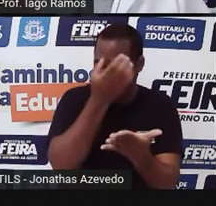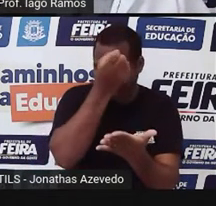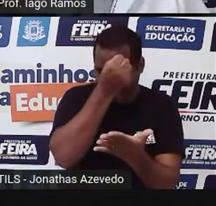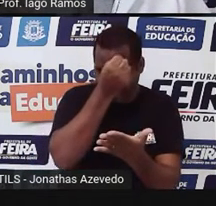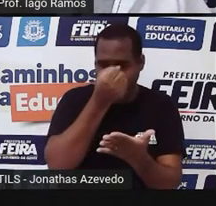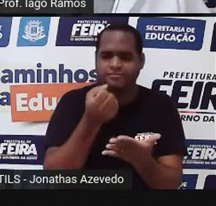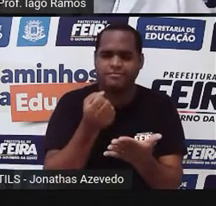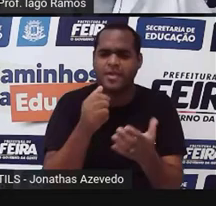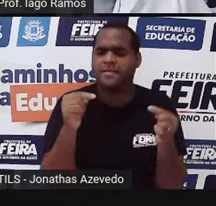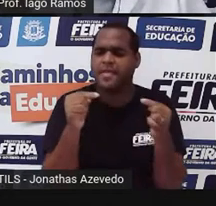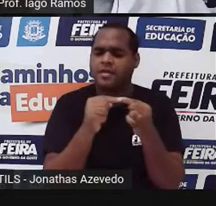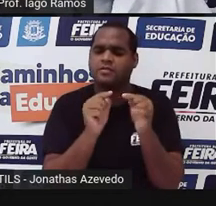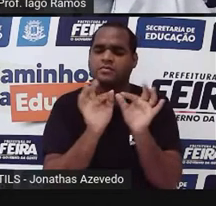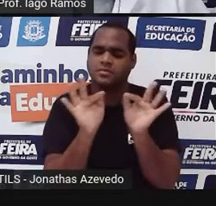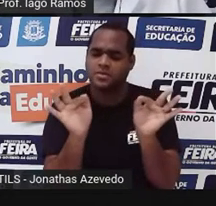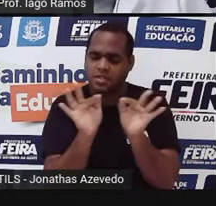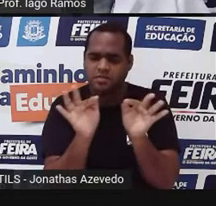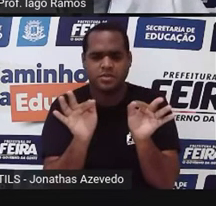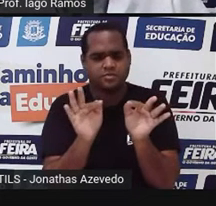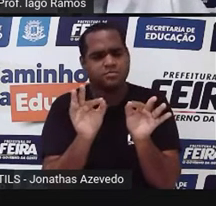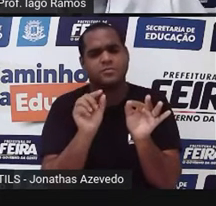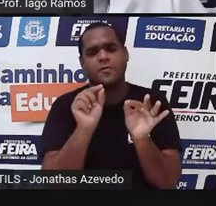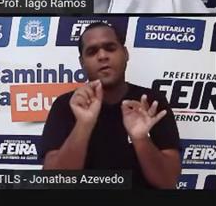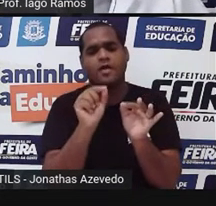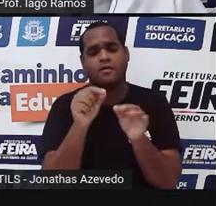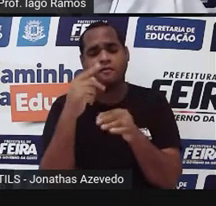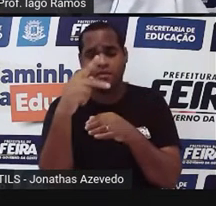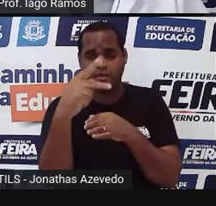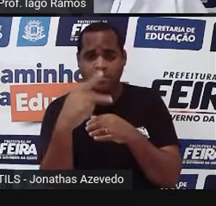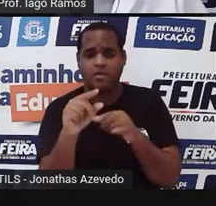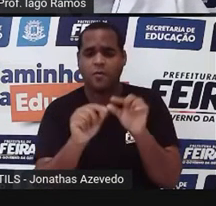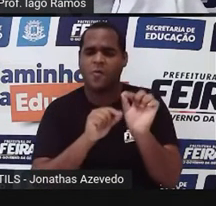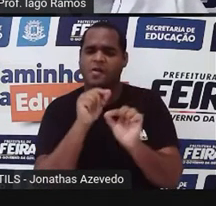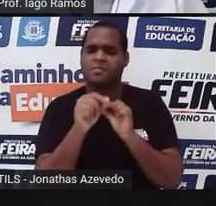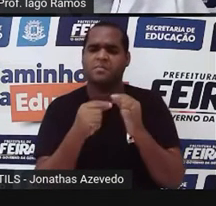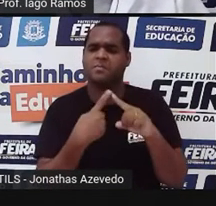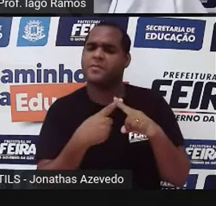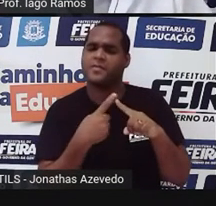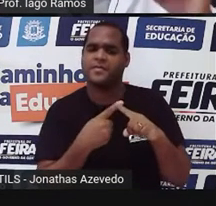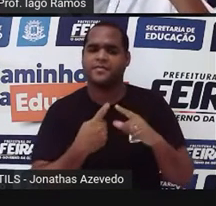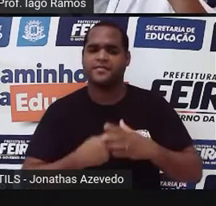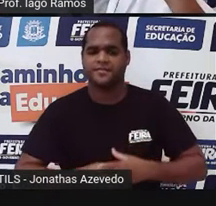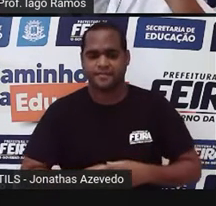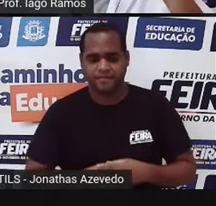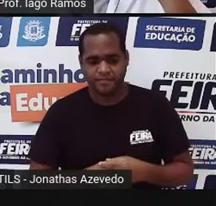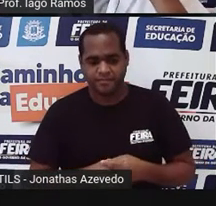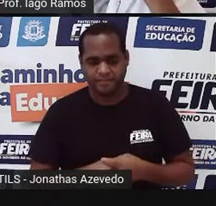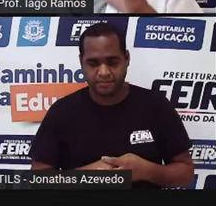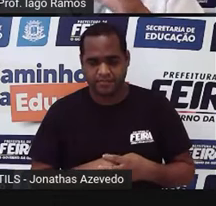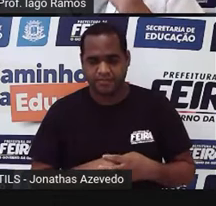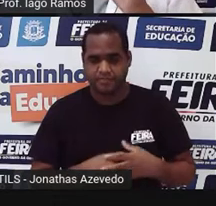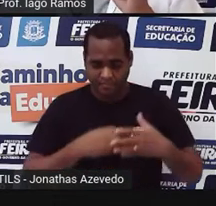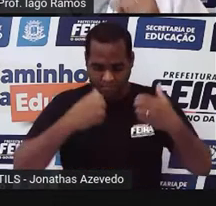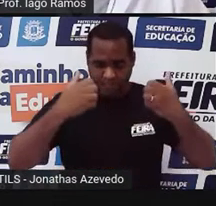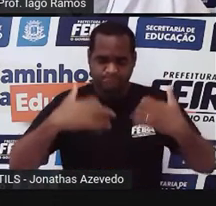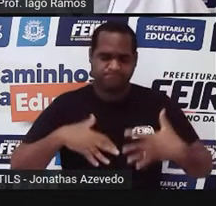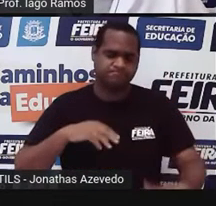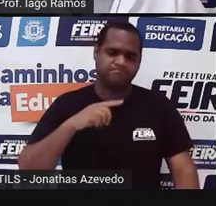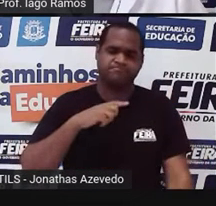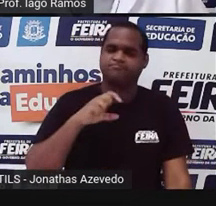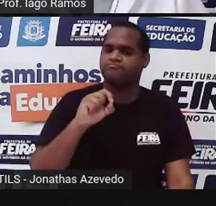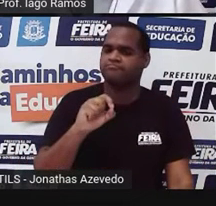essa é uma situação simples. Por que eu falo que envolve você que é estudante, né? Vamos pegar aqui,